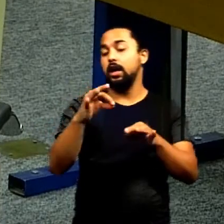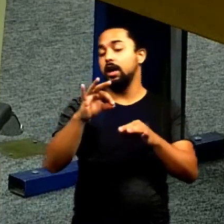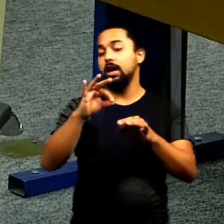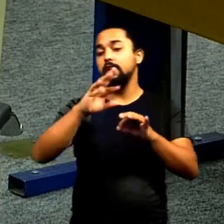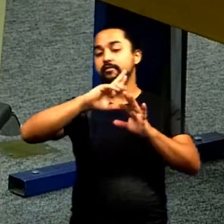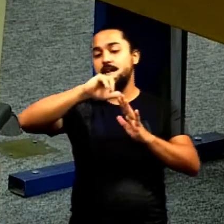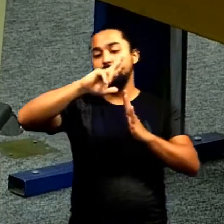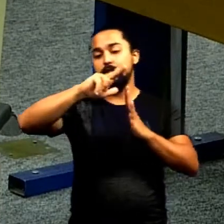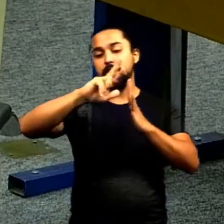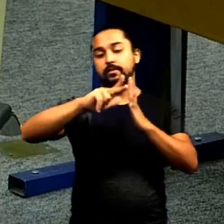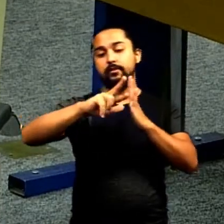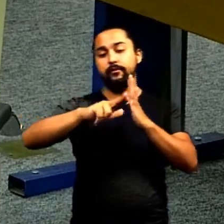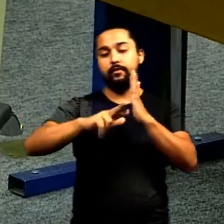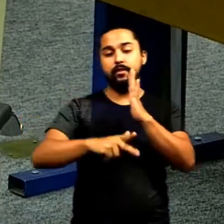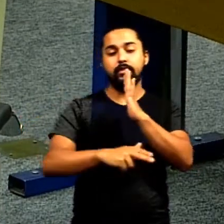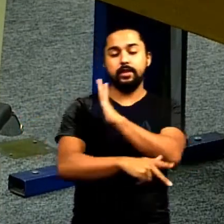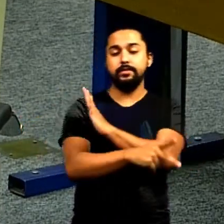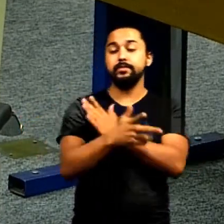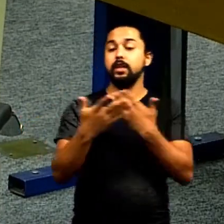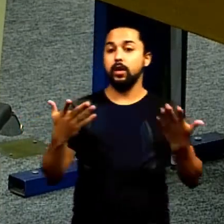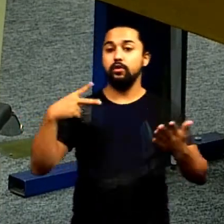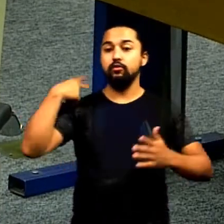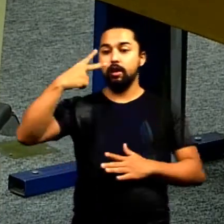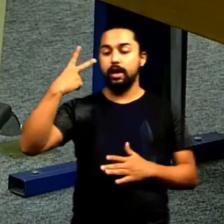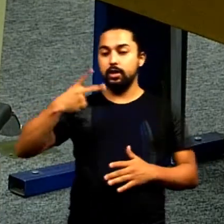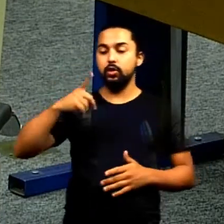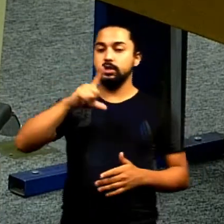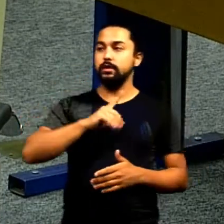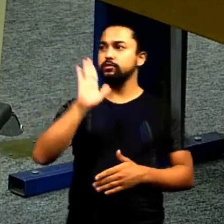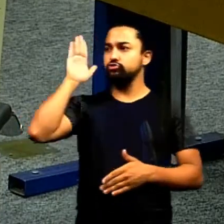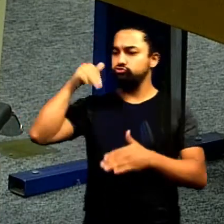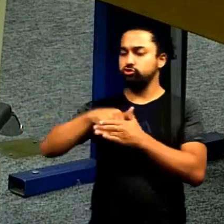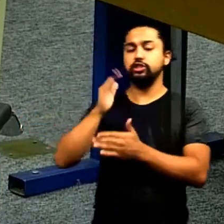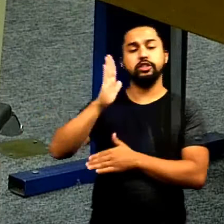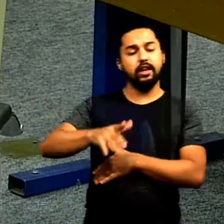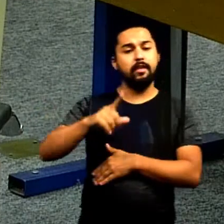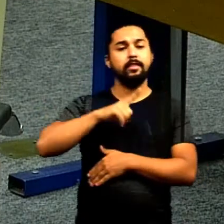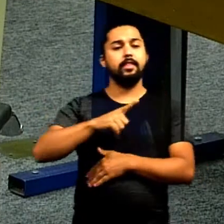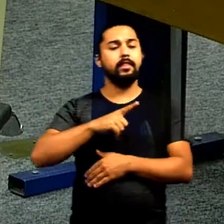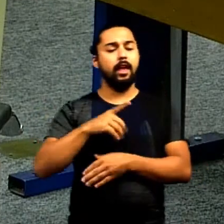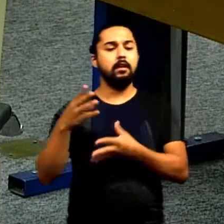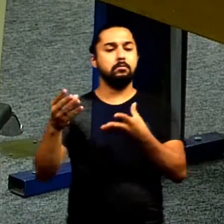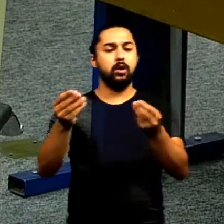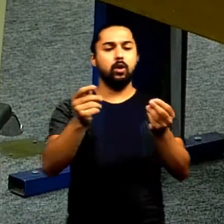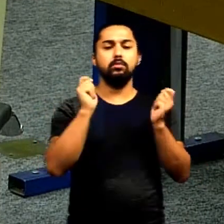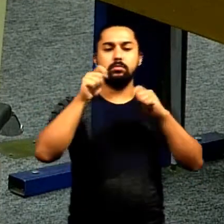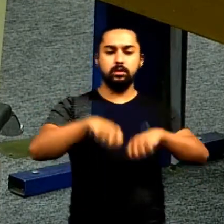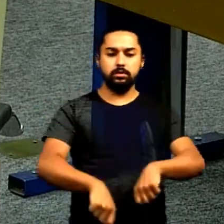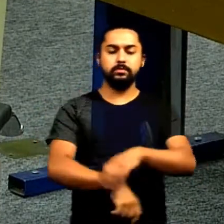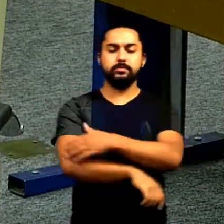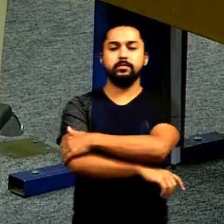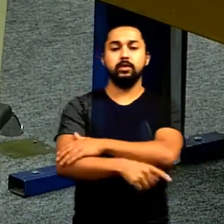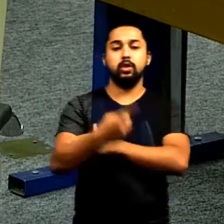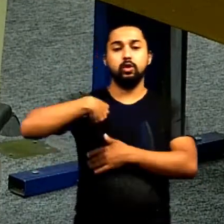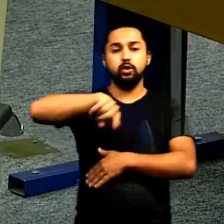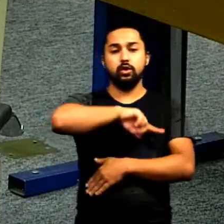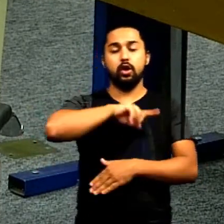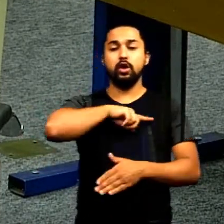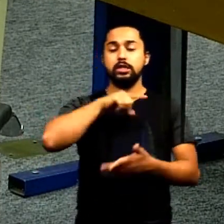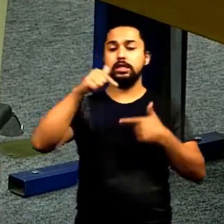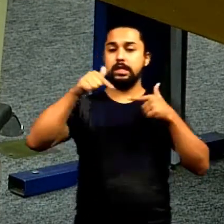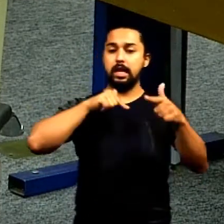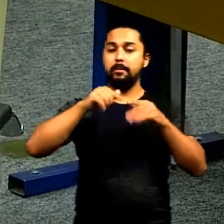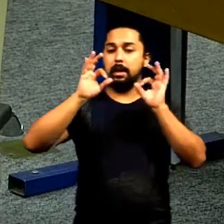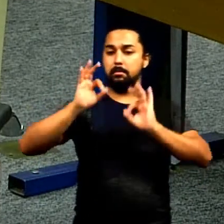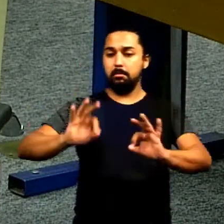plurianual plano diretor da cidade quer dizer os vereadores que tiveram o mandato todos eles tem que ter os louros nós estamos cumprindo nosso papel